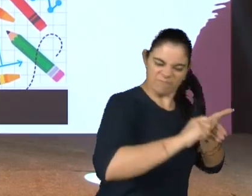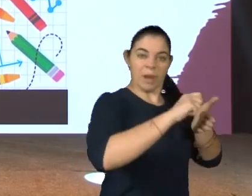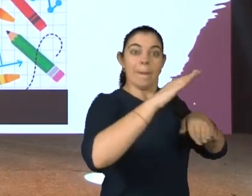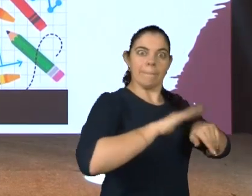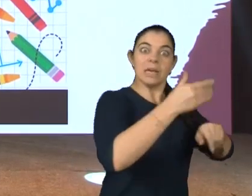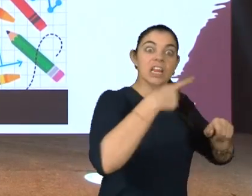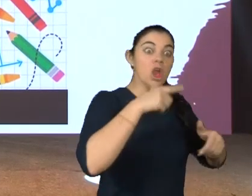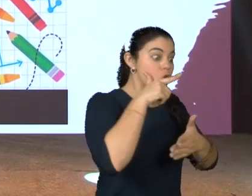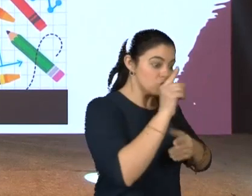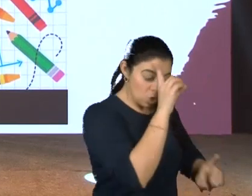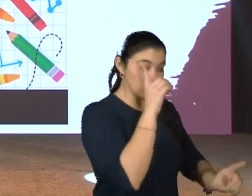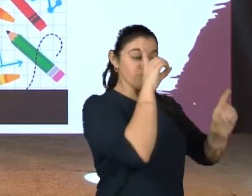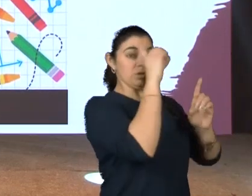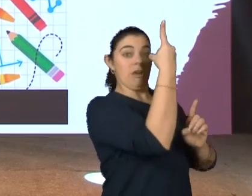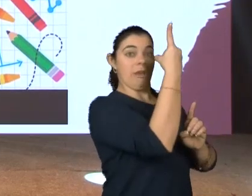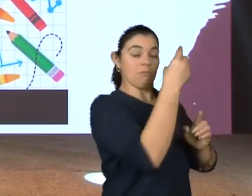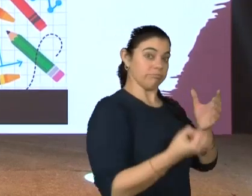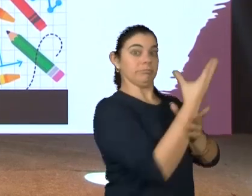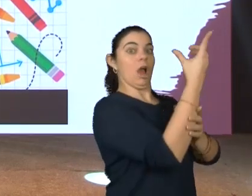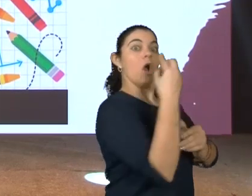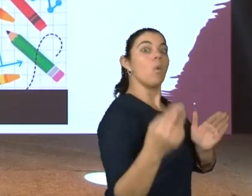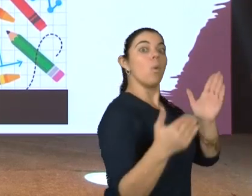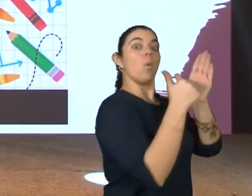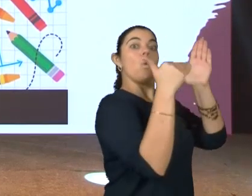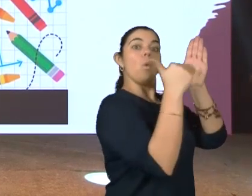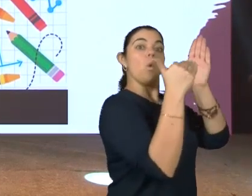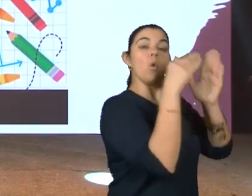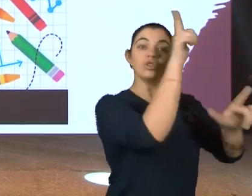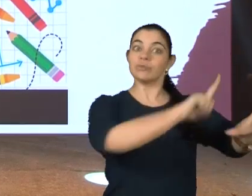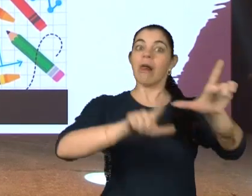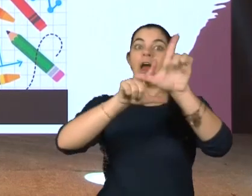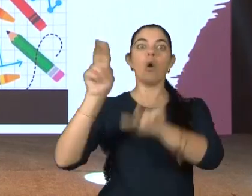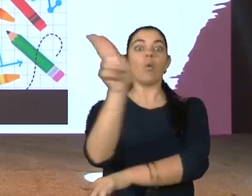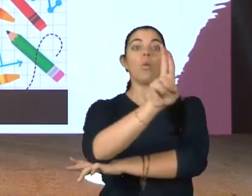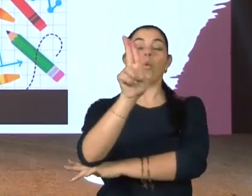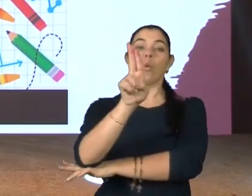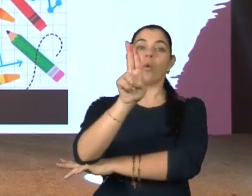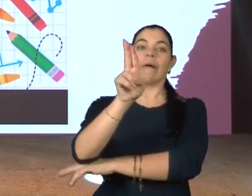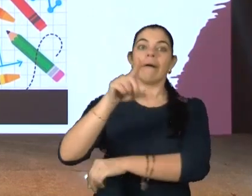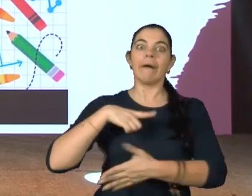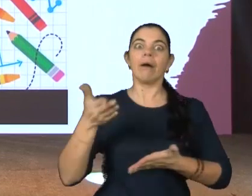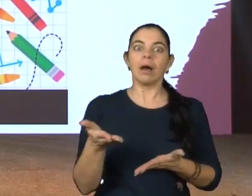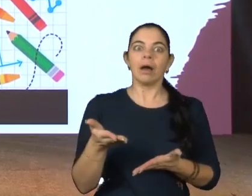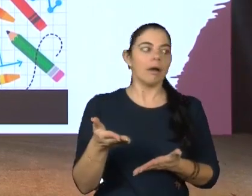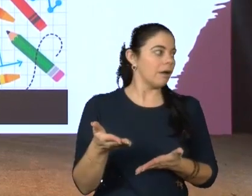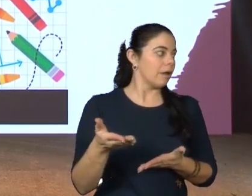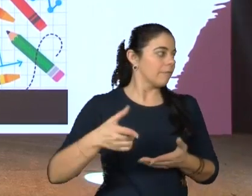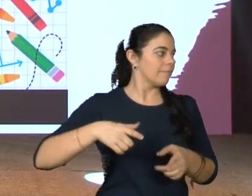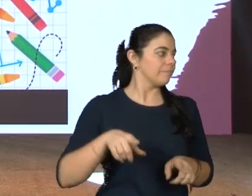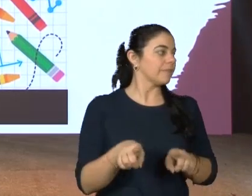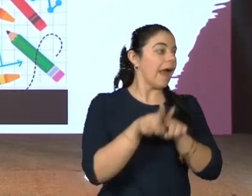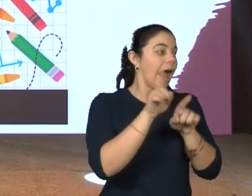conseguiu criar. Ele criou a última letrinha, a vogal U. Muito Quando a coloca a